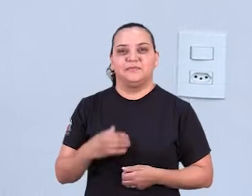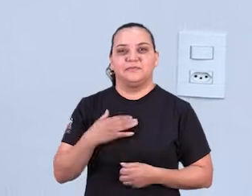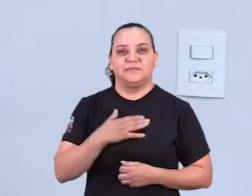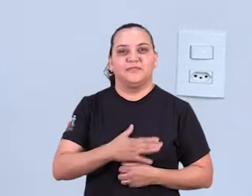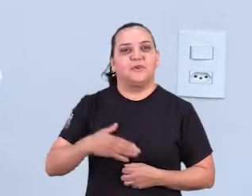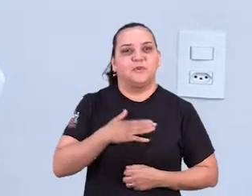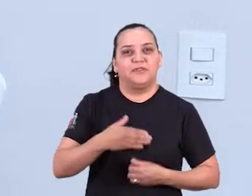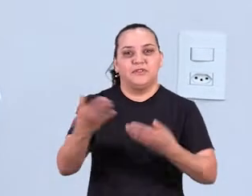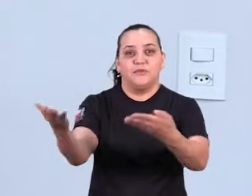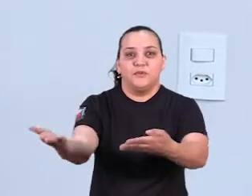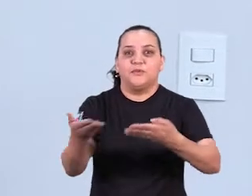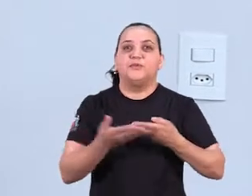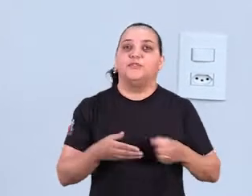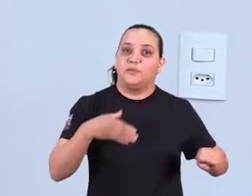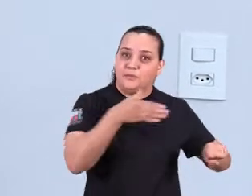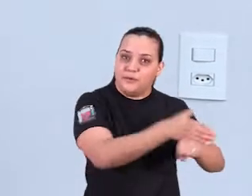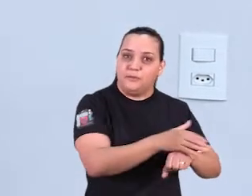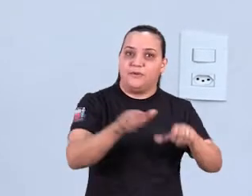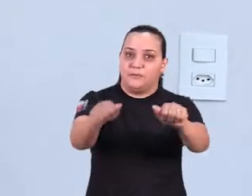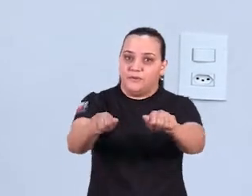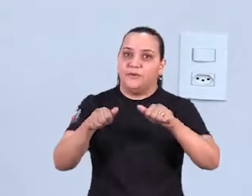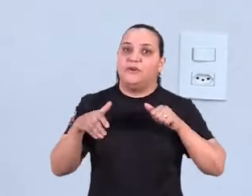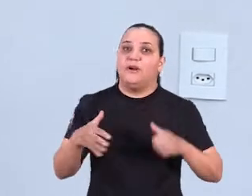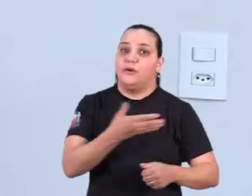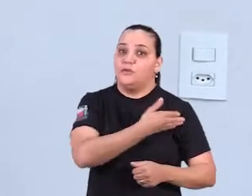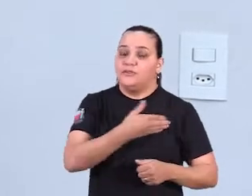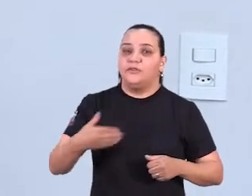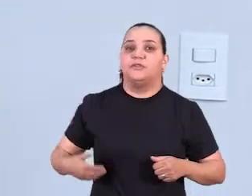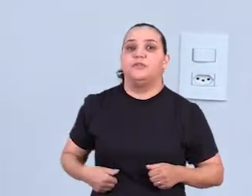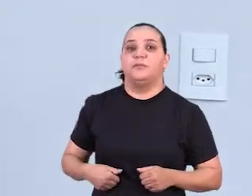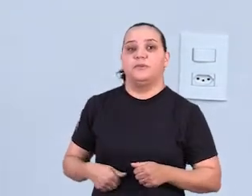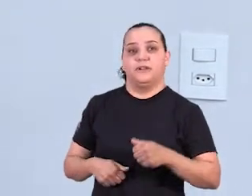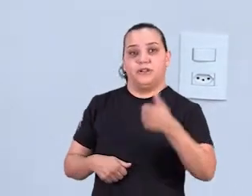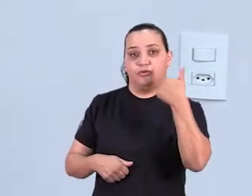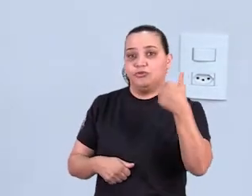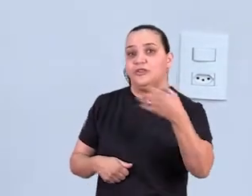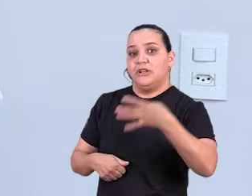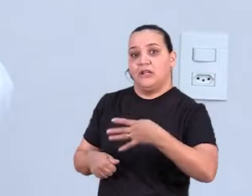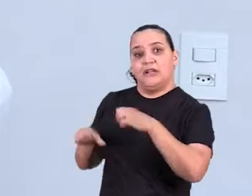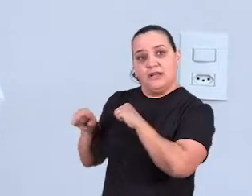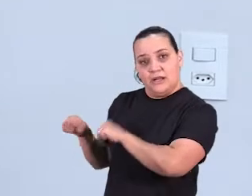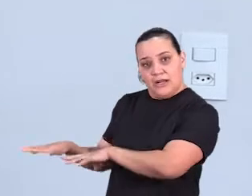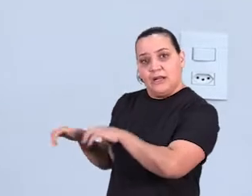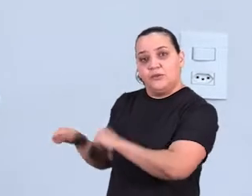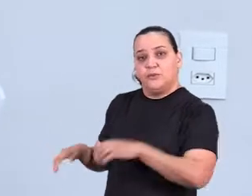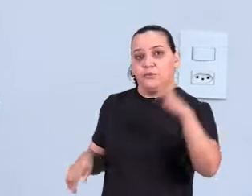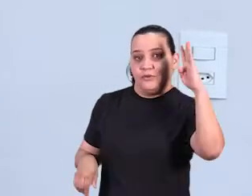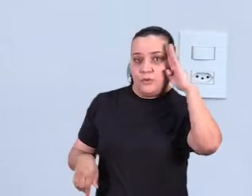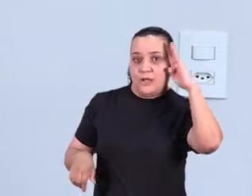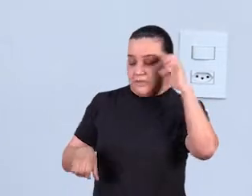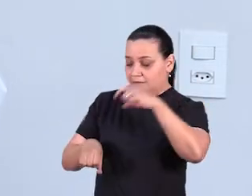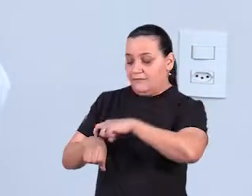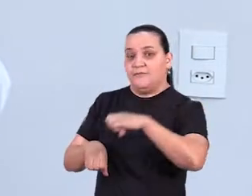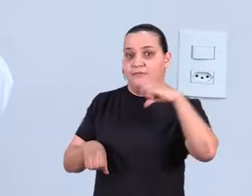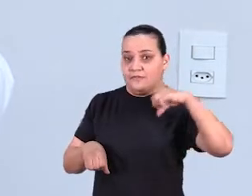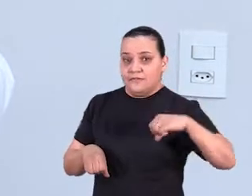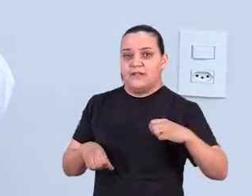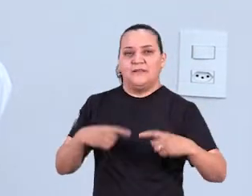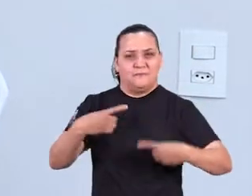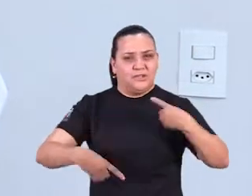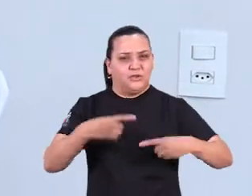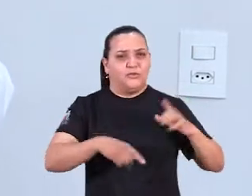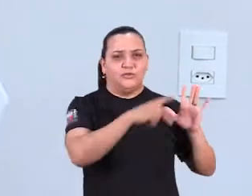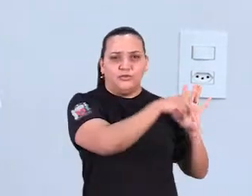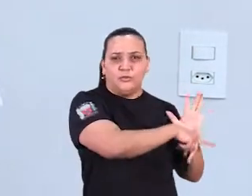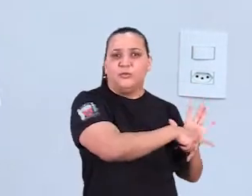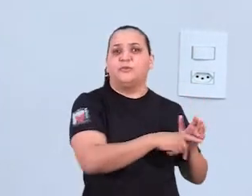Gostaria de convidar a todos para participar conosco da audiência pública dia 14 de setembro, quarta-feira que vem, às 9 horas, para discutir um